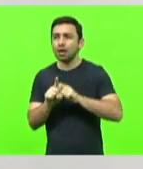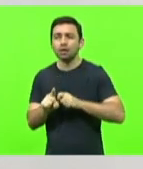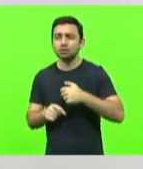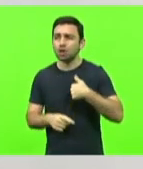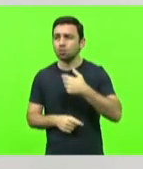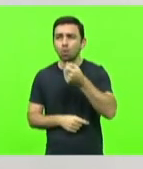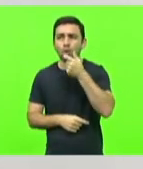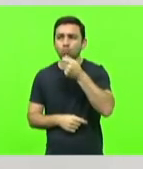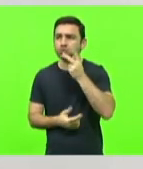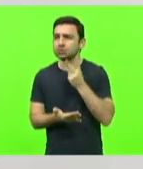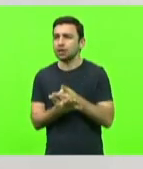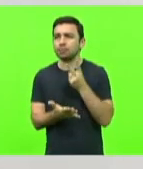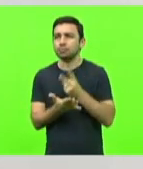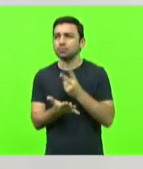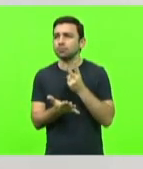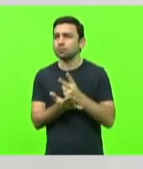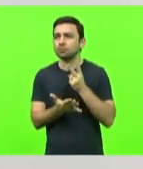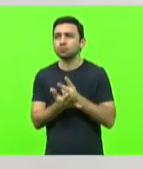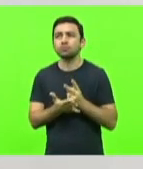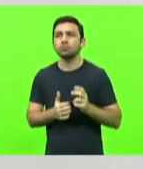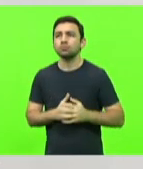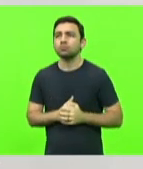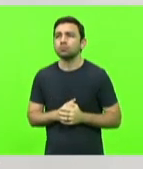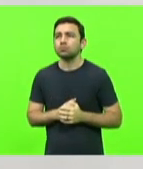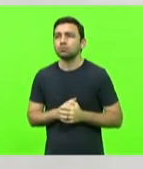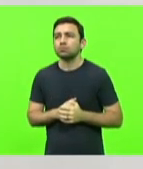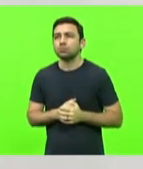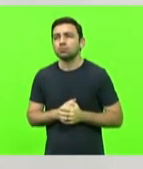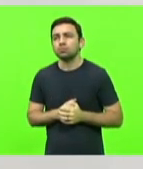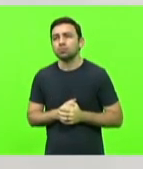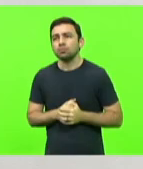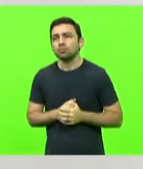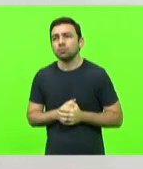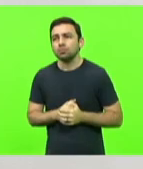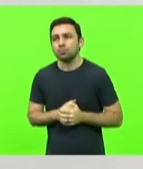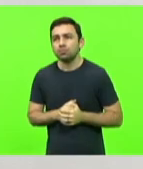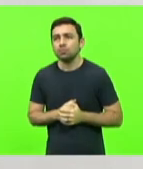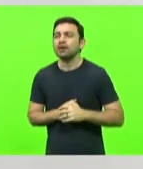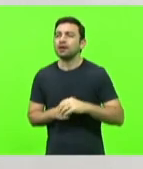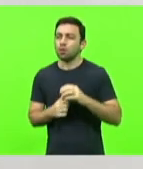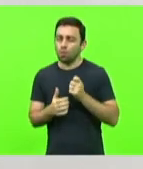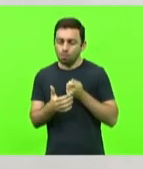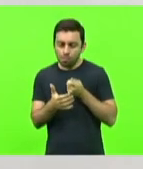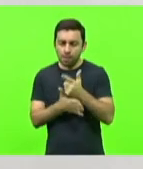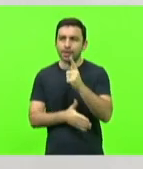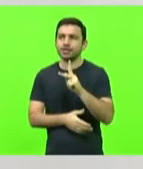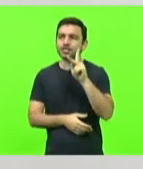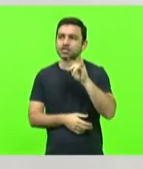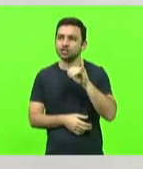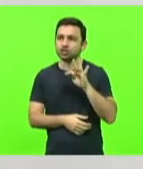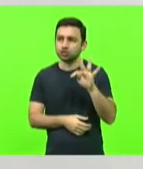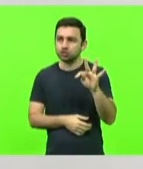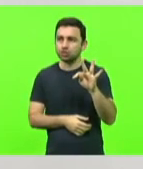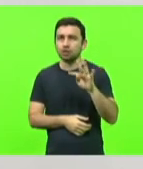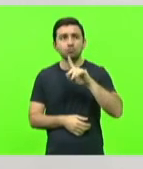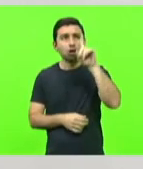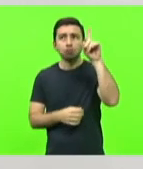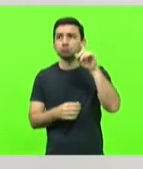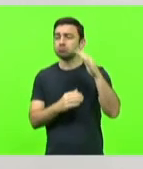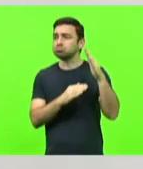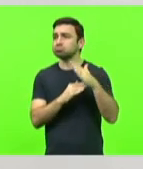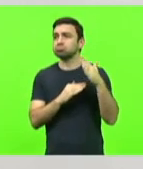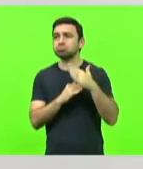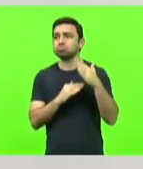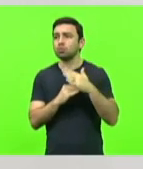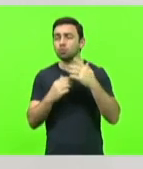família toma, a Ivermectina, comprei o kit Covid, graças a Deus até hoje a gente não precisou